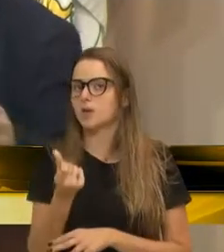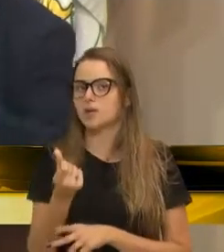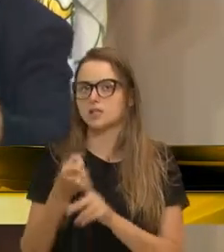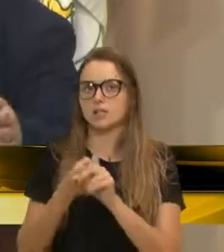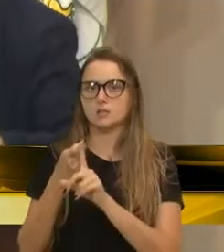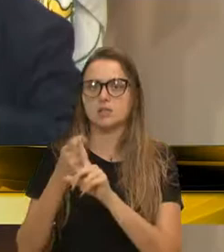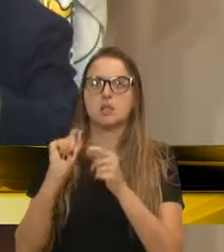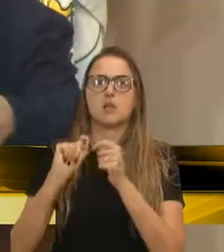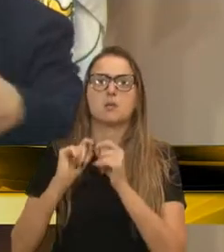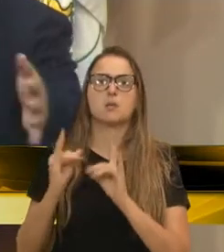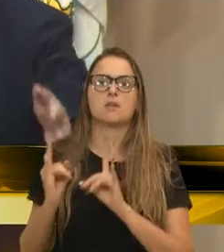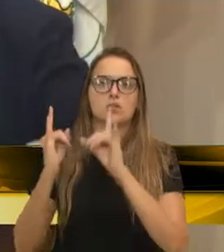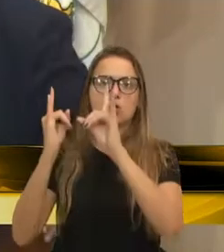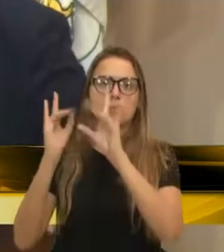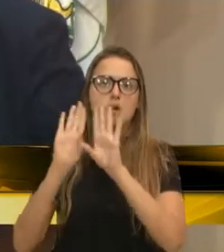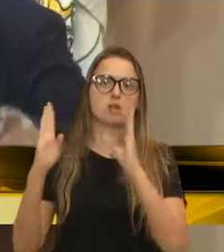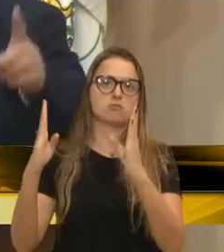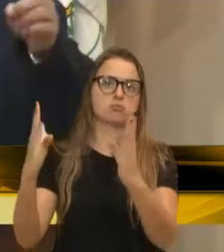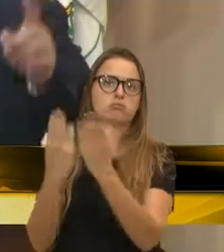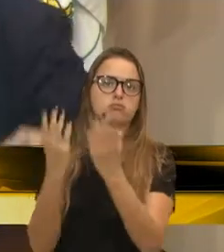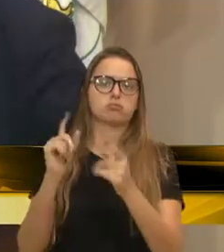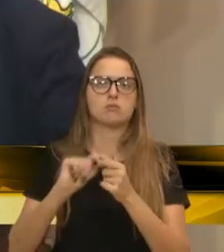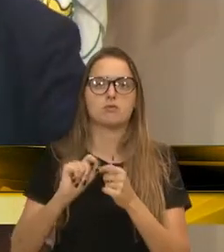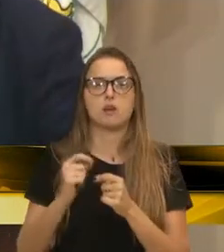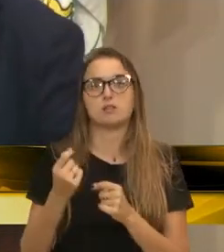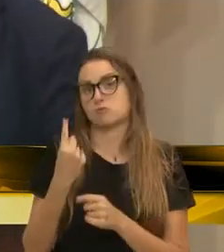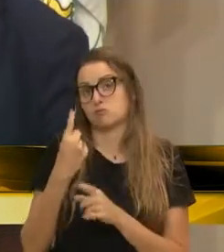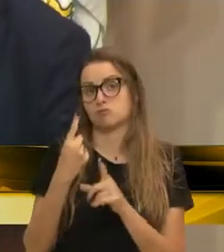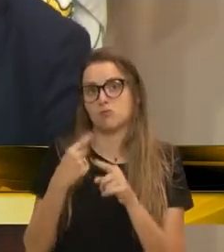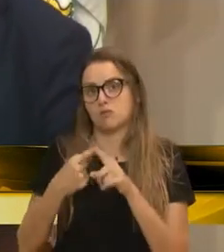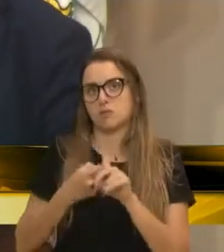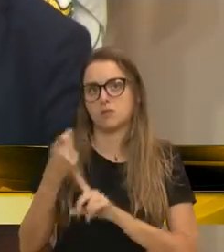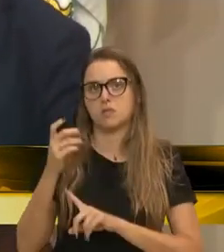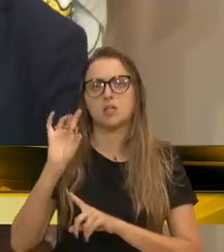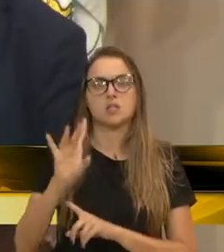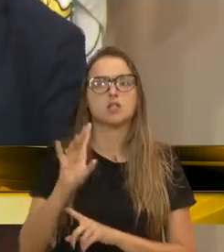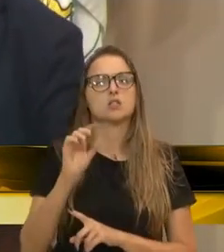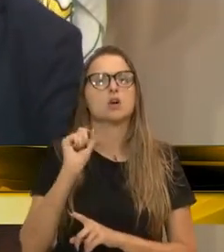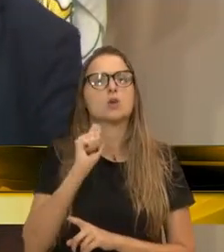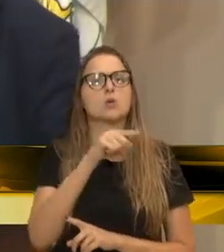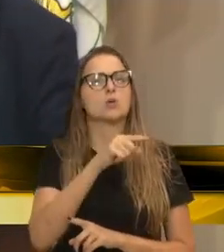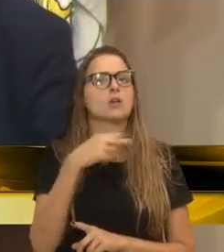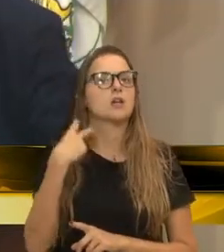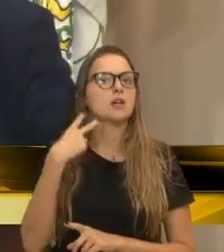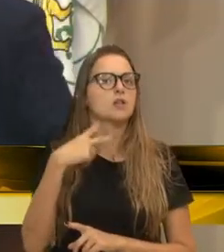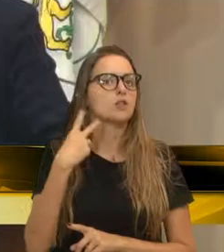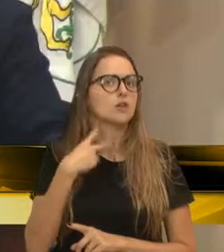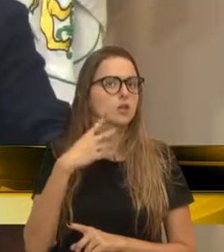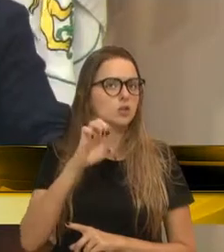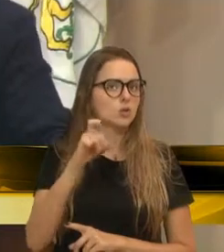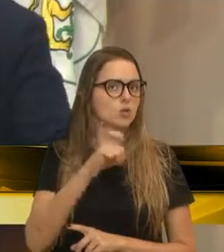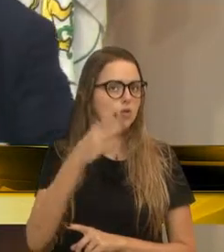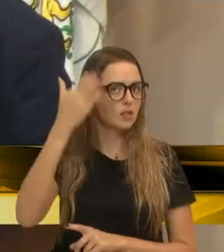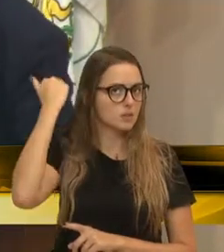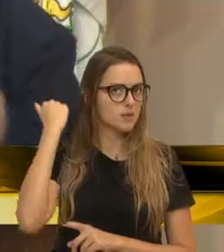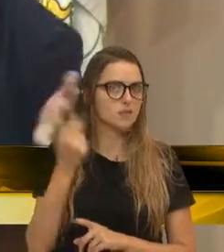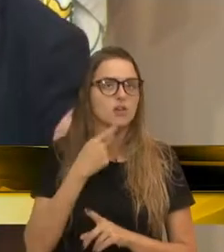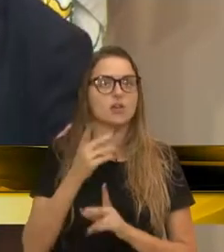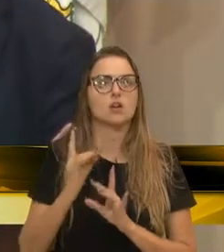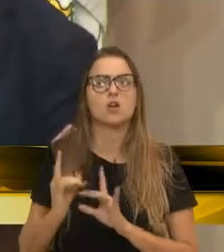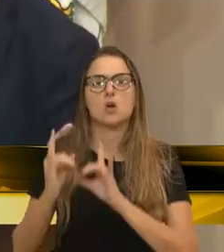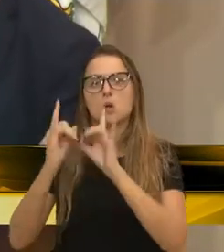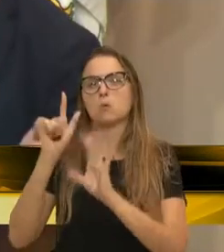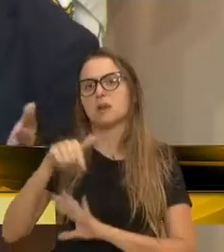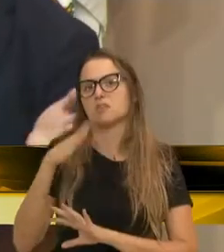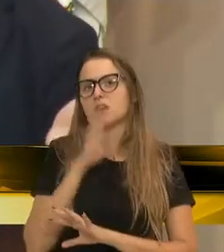dessa, nós podemos fazer uma por mês. É só pegar os anais que o prefeito disse na época na inauguração. uma caixa dessa pode